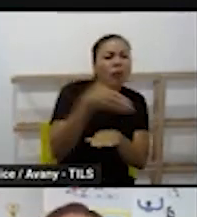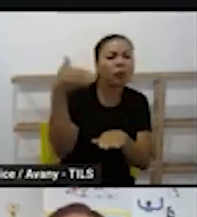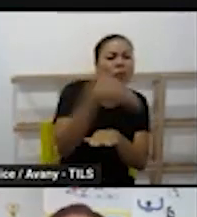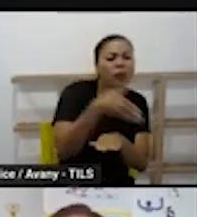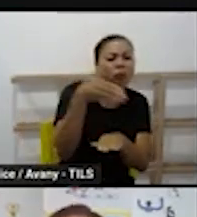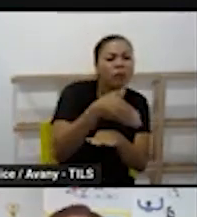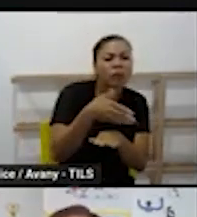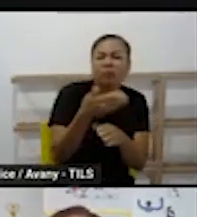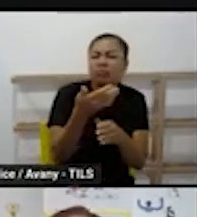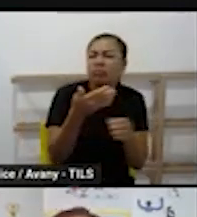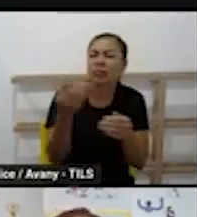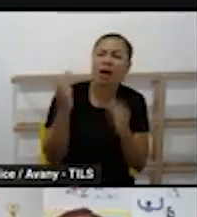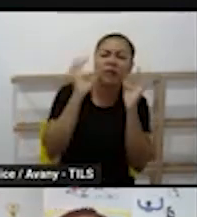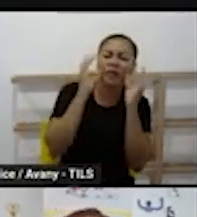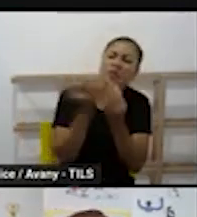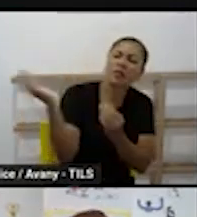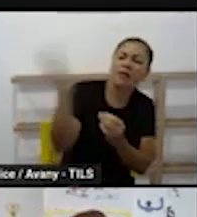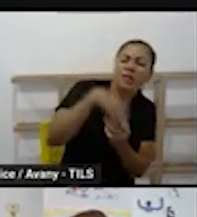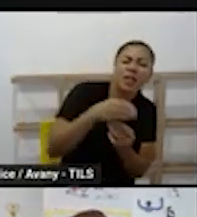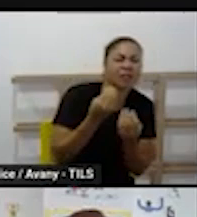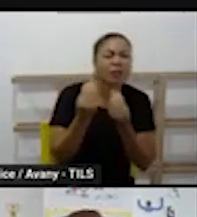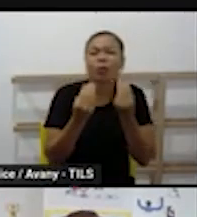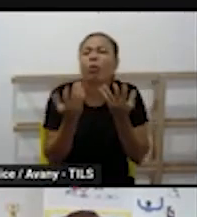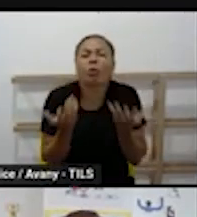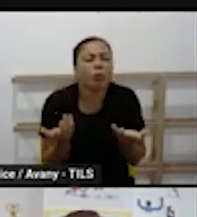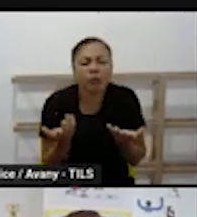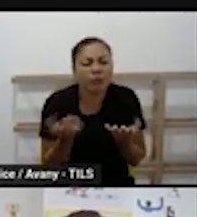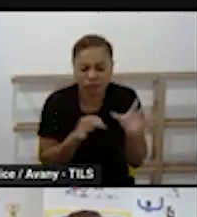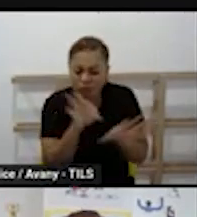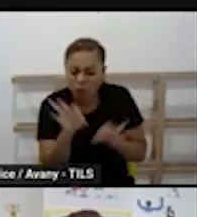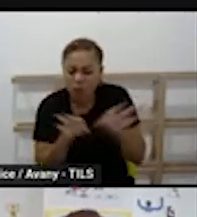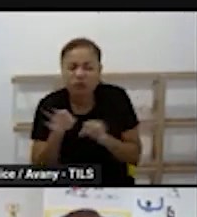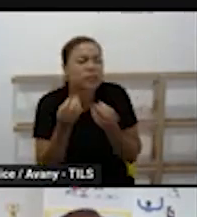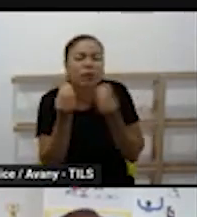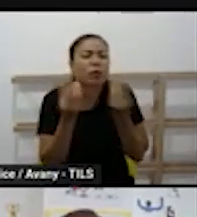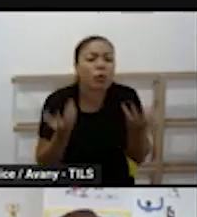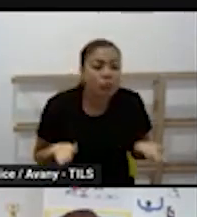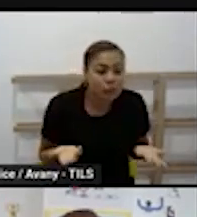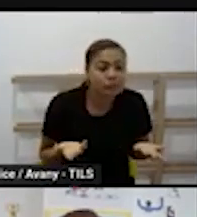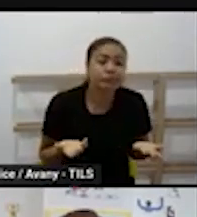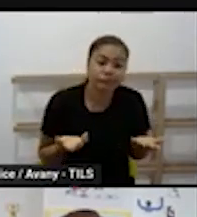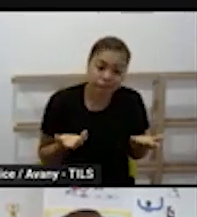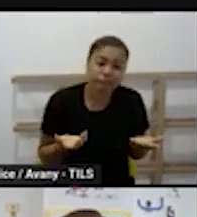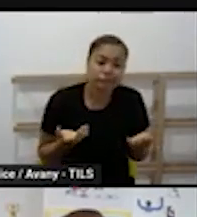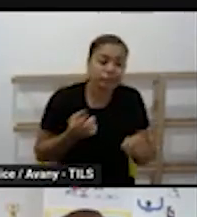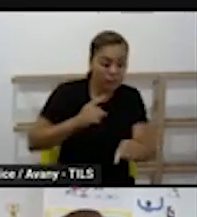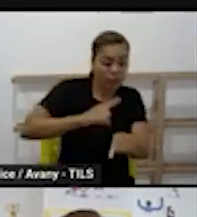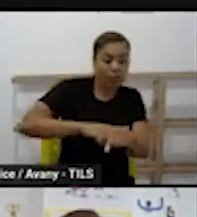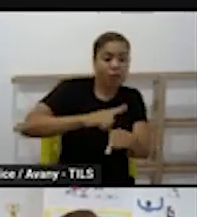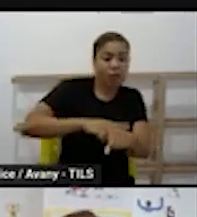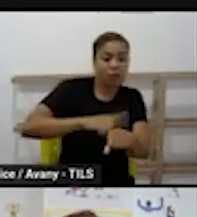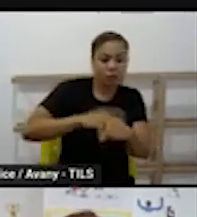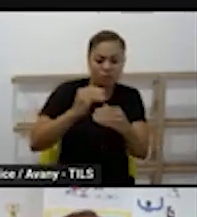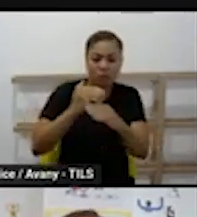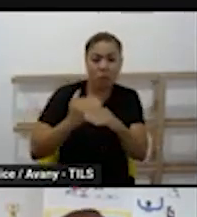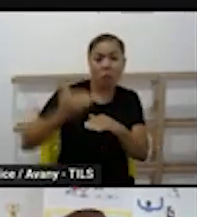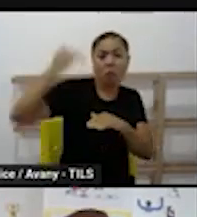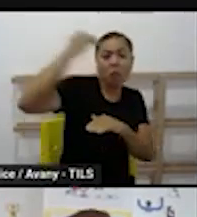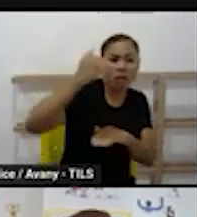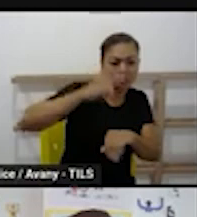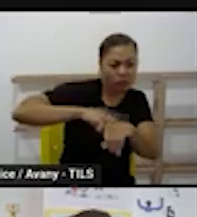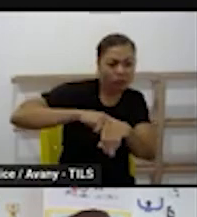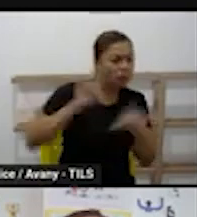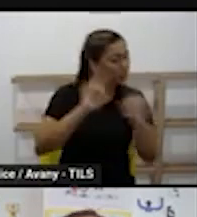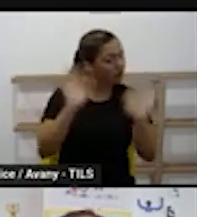no tempo integral. Então, como é que a gente vai organizar esse trabalho? Sabendo que os horários não vão ser alterados, as crianças